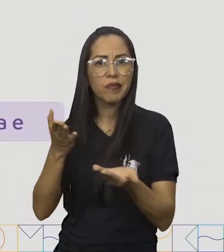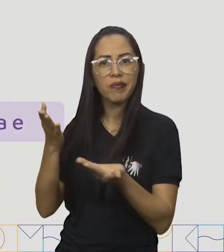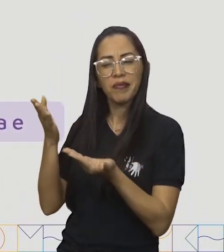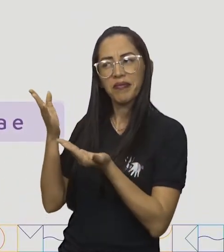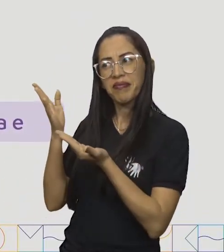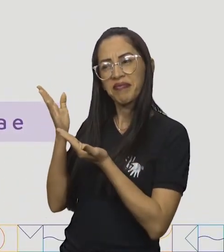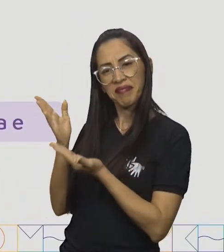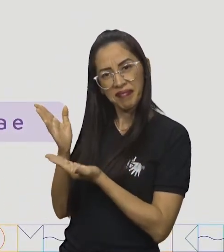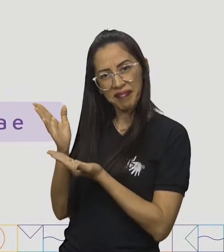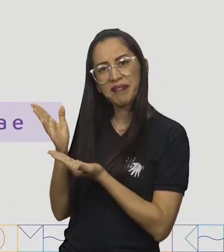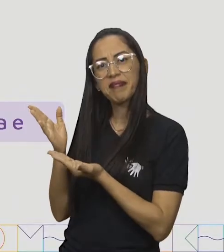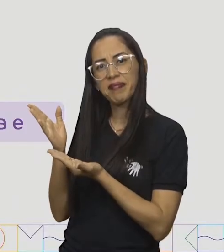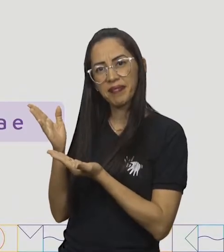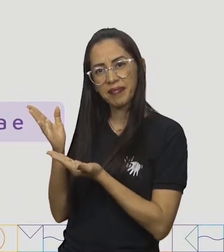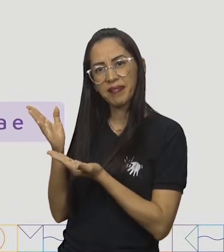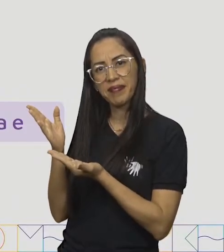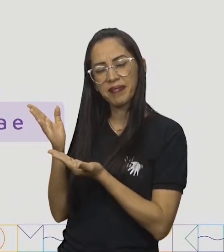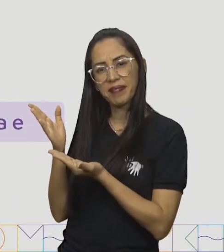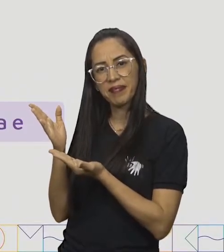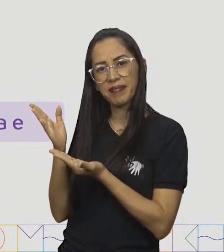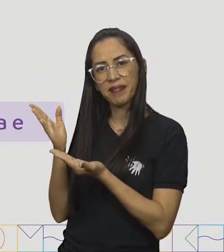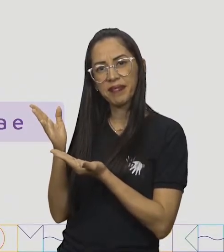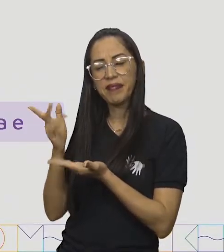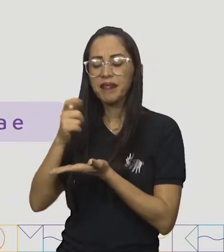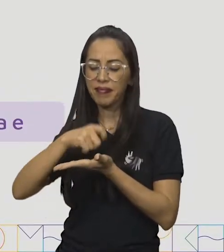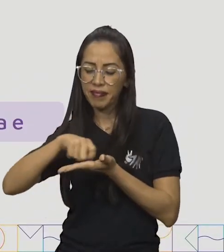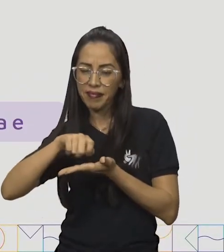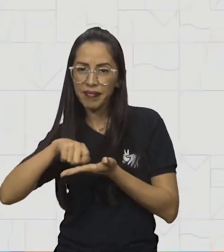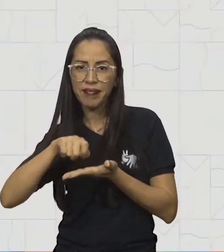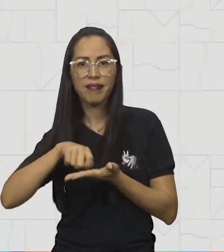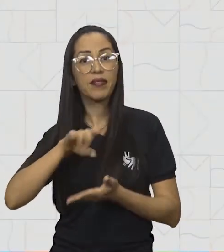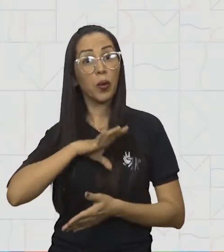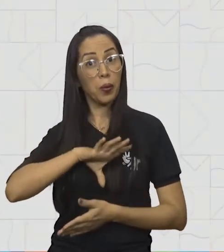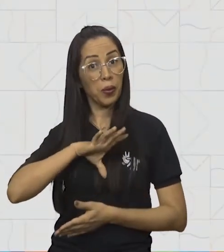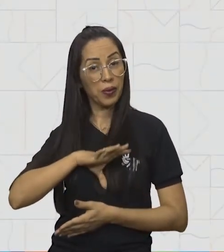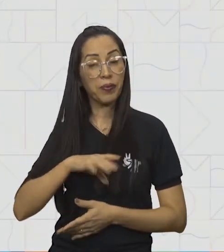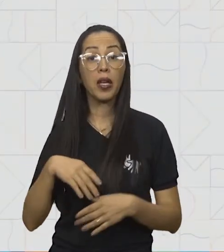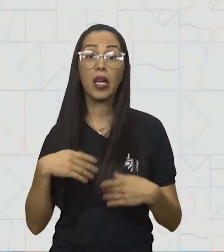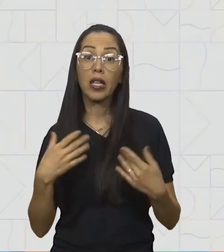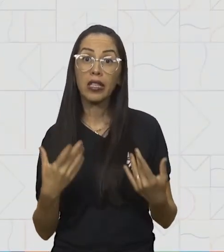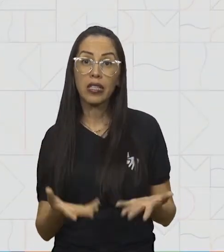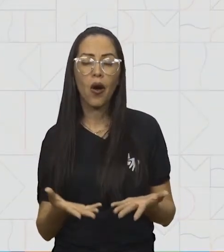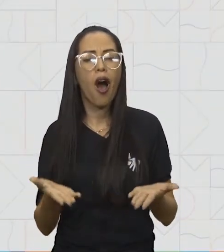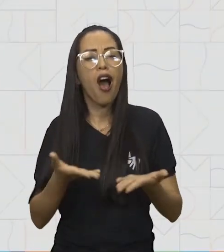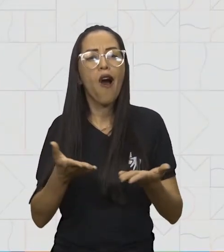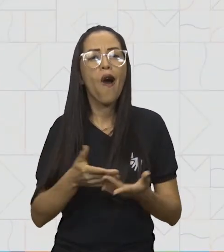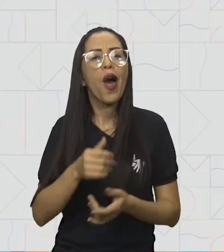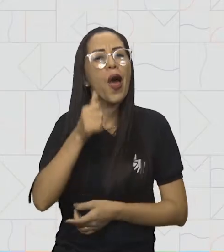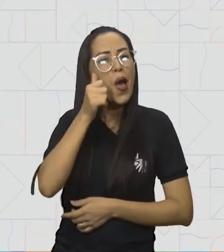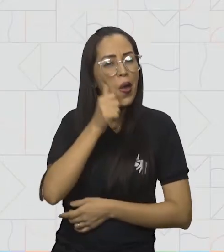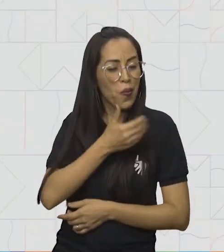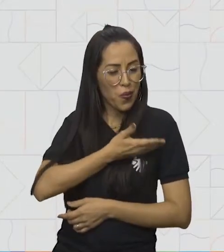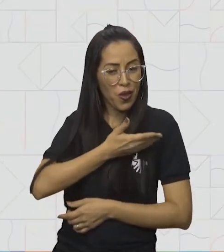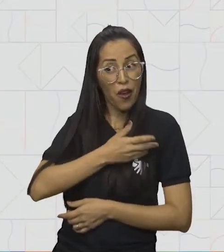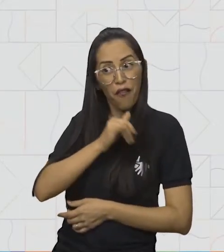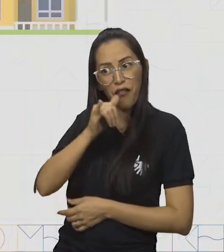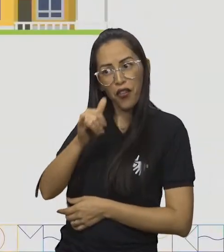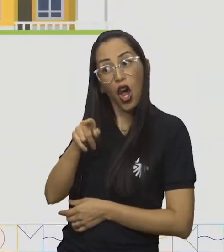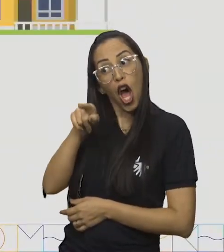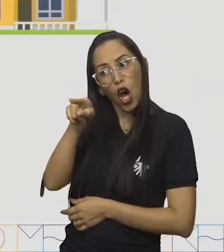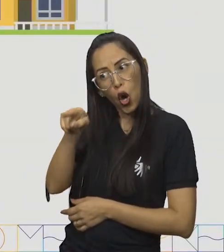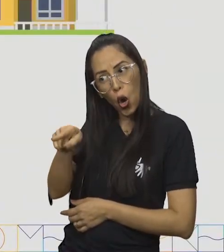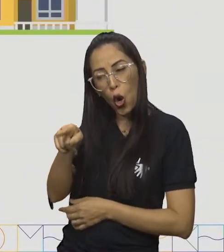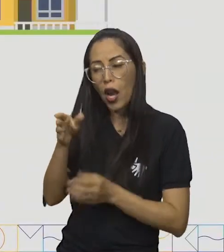mil trezentos e sessenta e cinco. Maria disse que agora seria verde João.